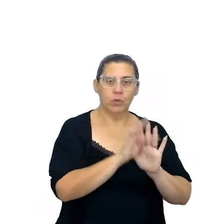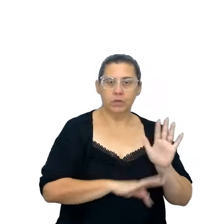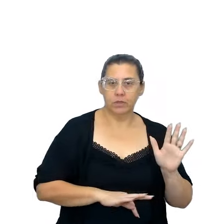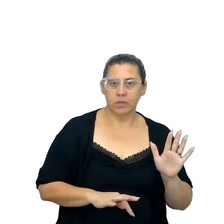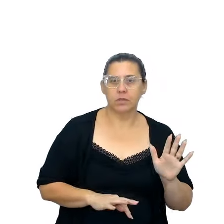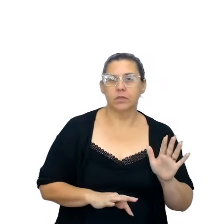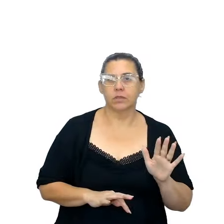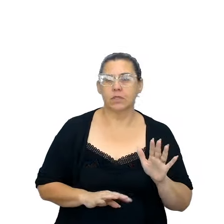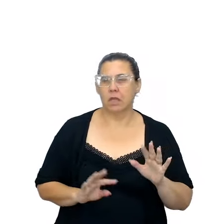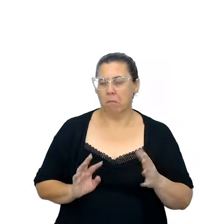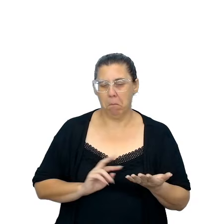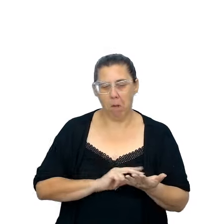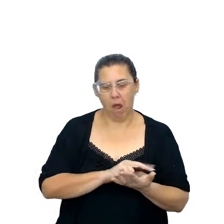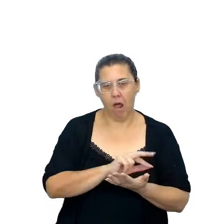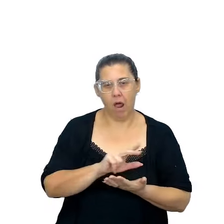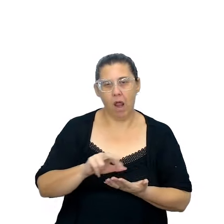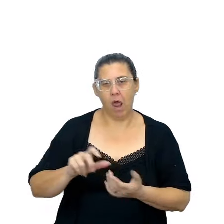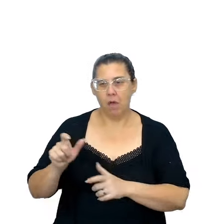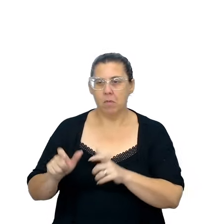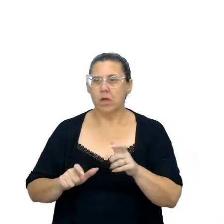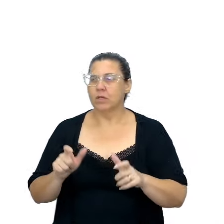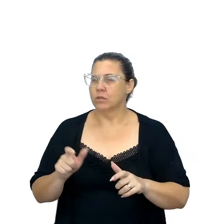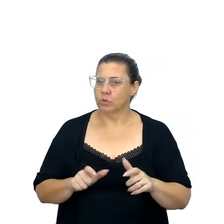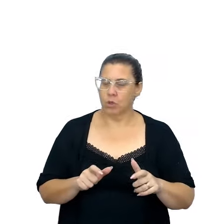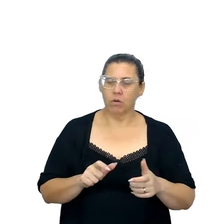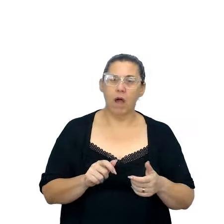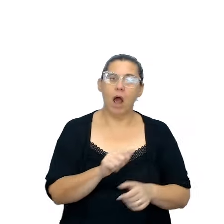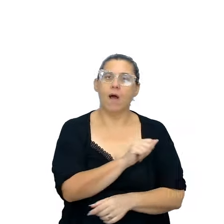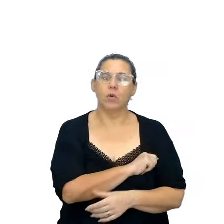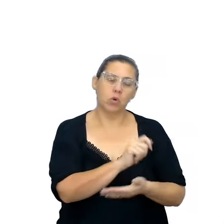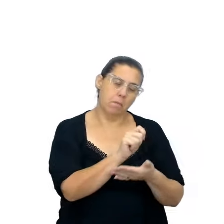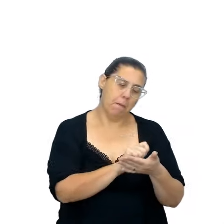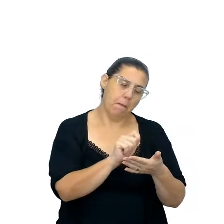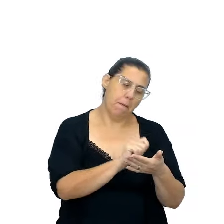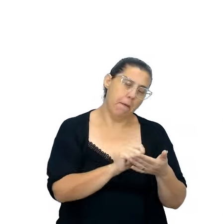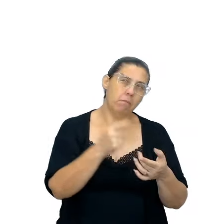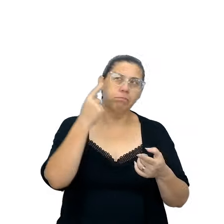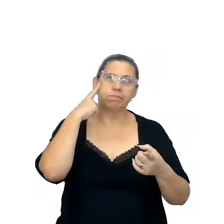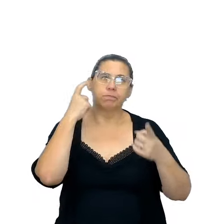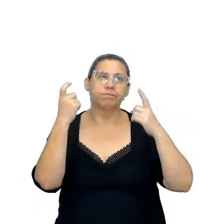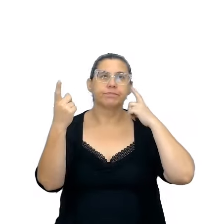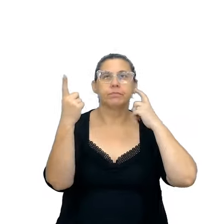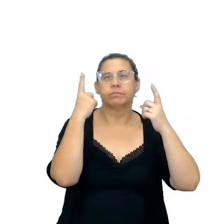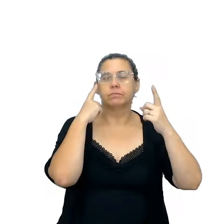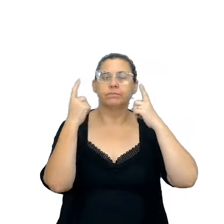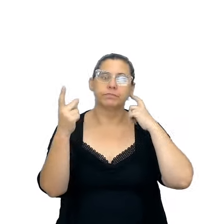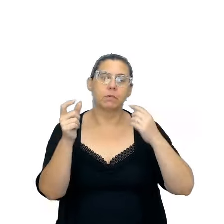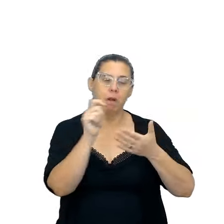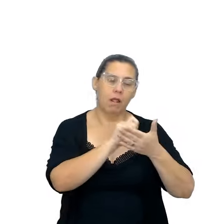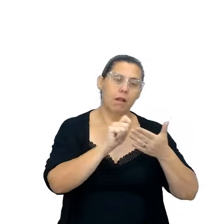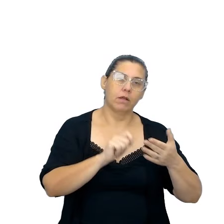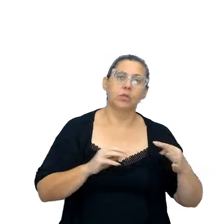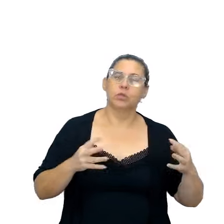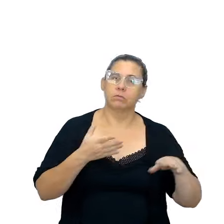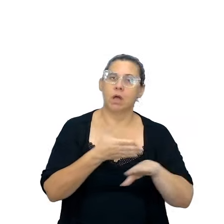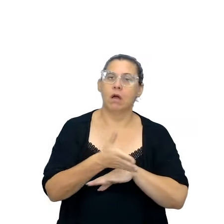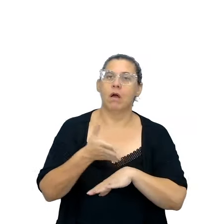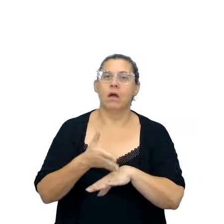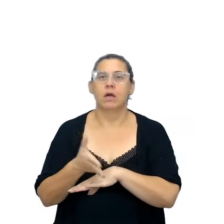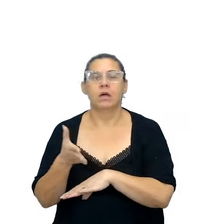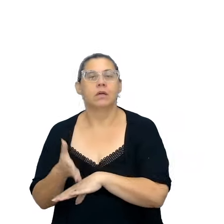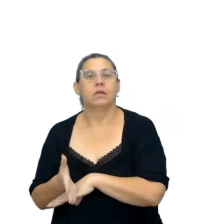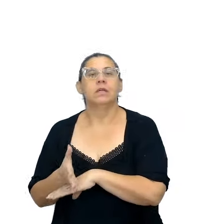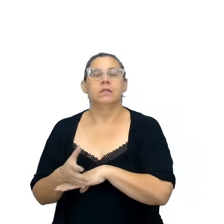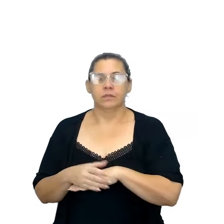a várias mãos, porque eu também estava ali mediando, e os estudantes que escreveram a peça, eles também participaram da, da